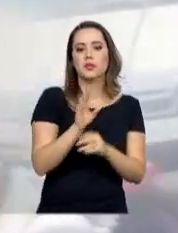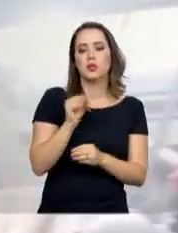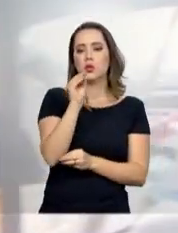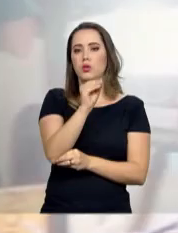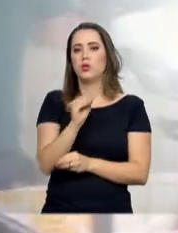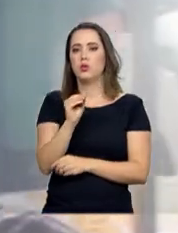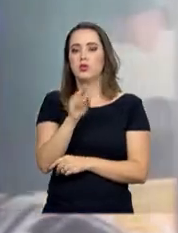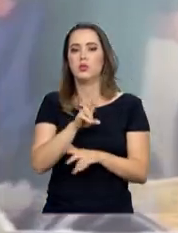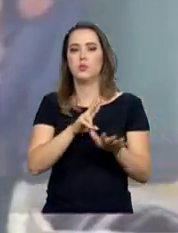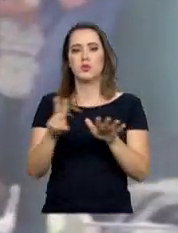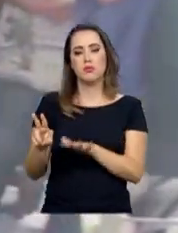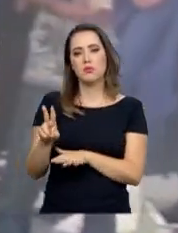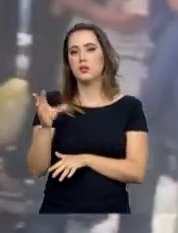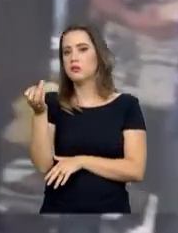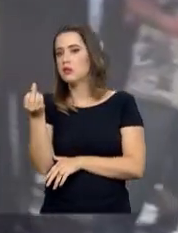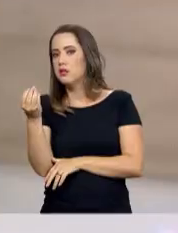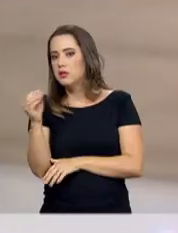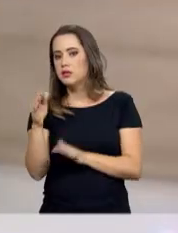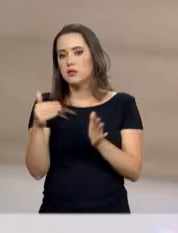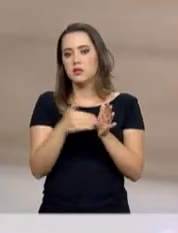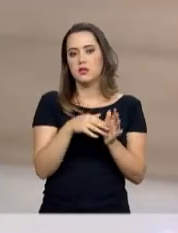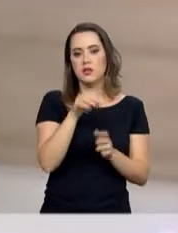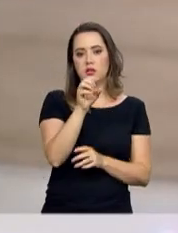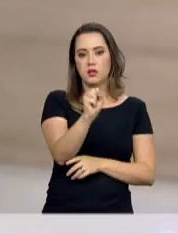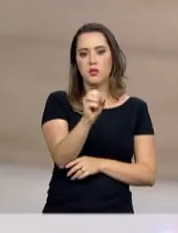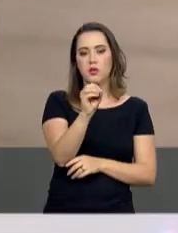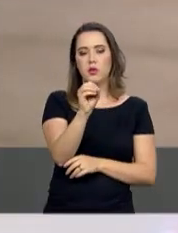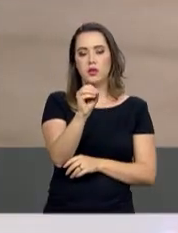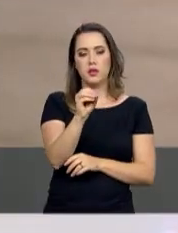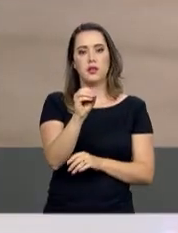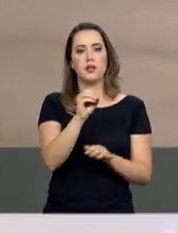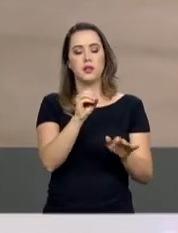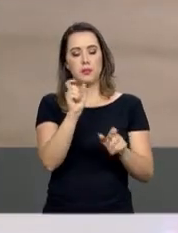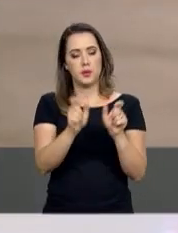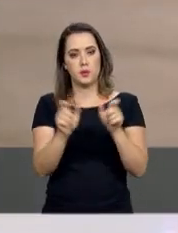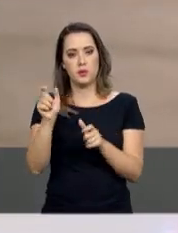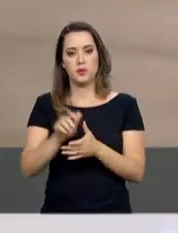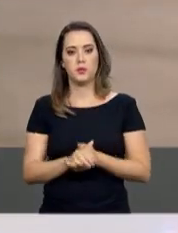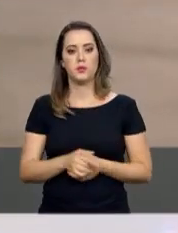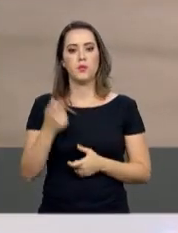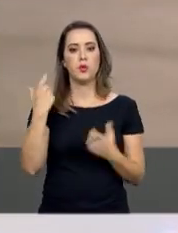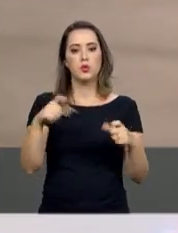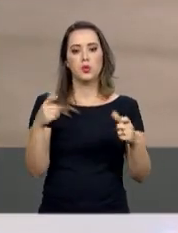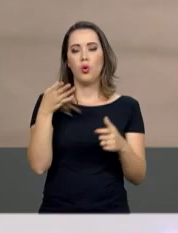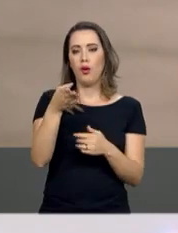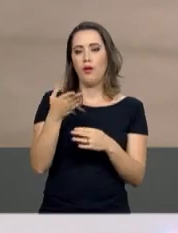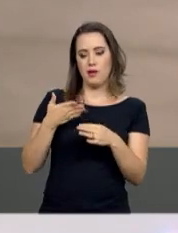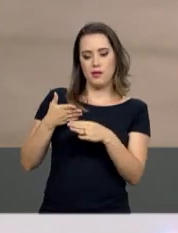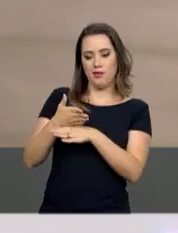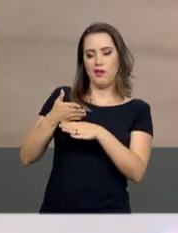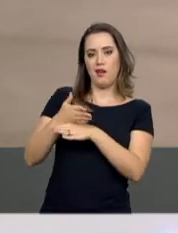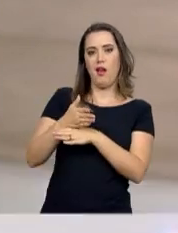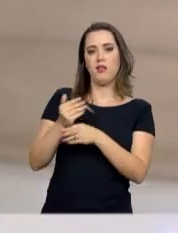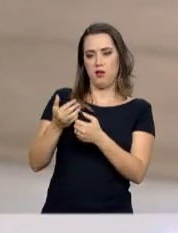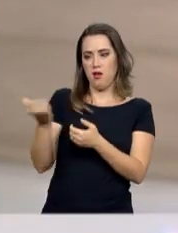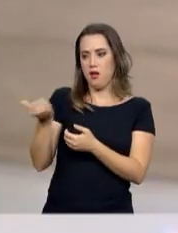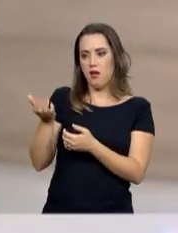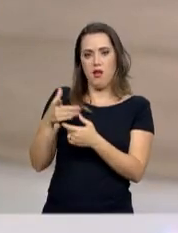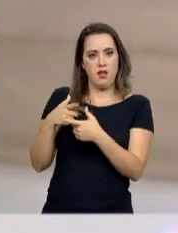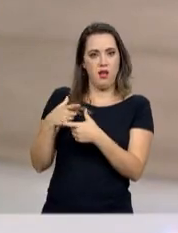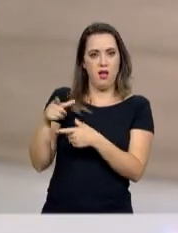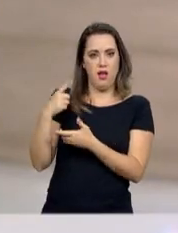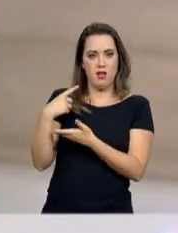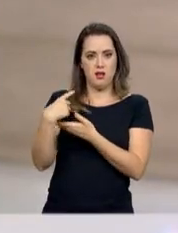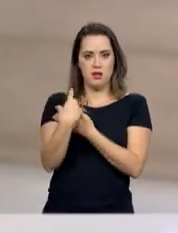entre 60 e 80 pessoas. A proposta do Centro Social da Rua é ser uma porta, na realidade. Quem quiser sair da rua e